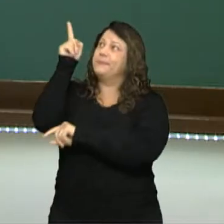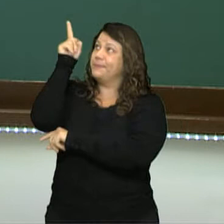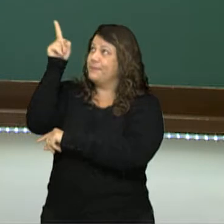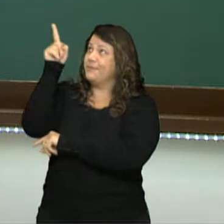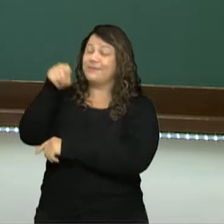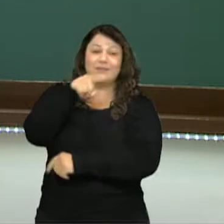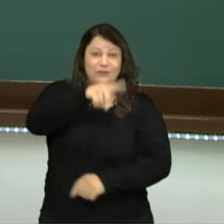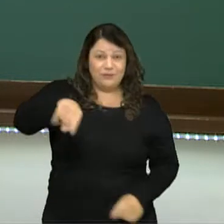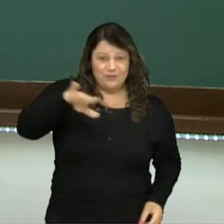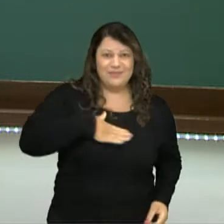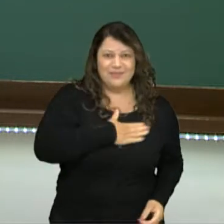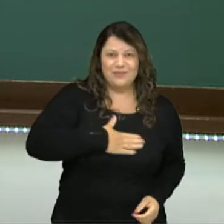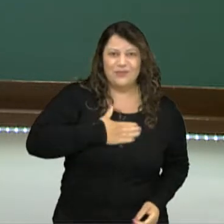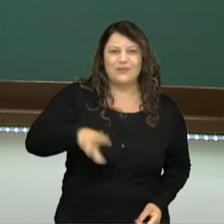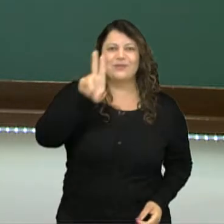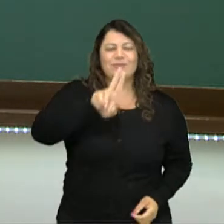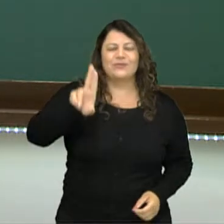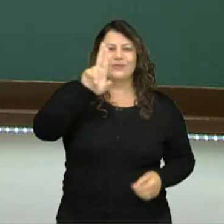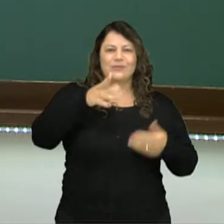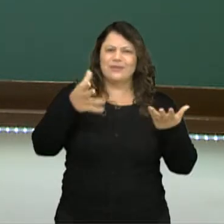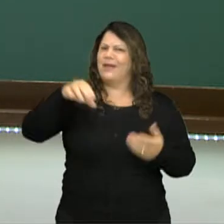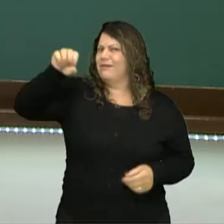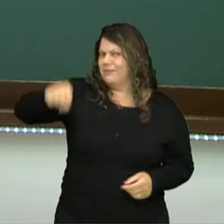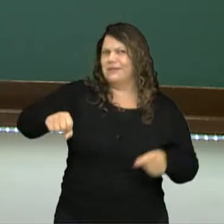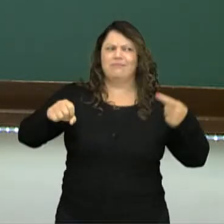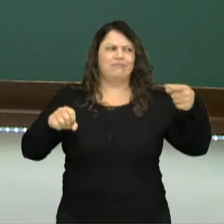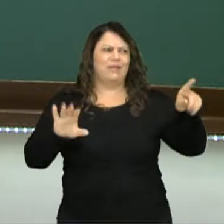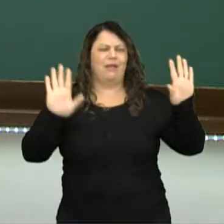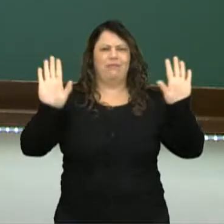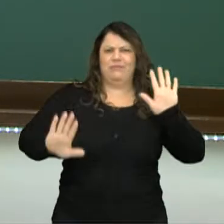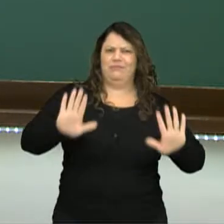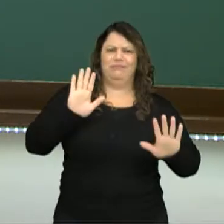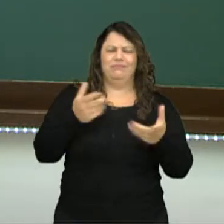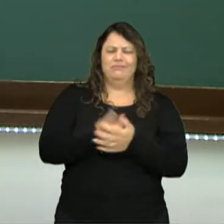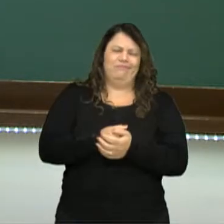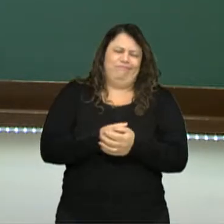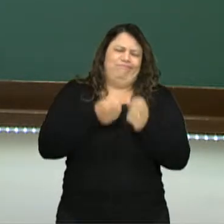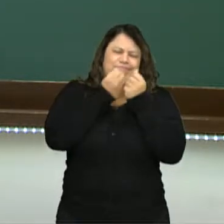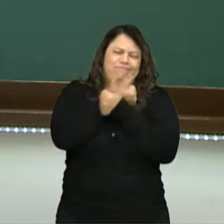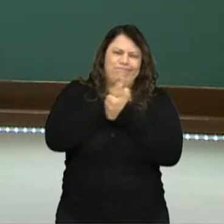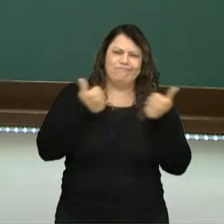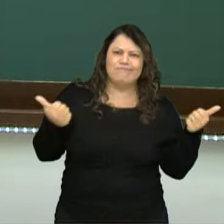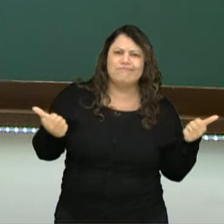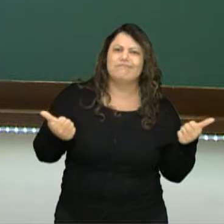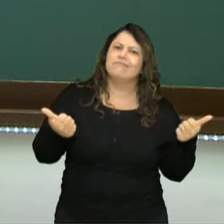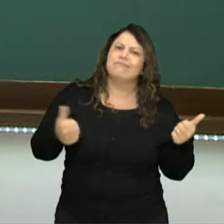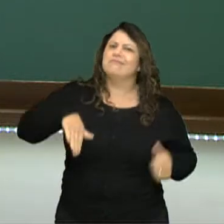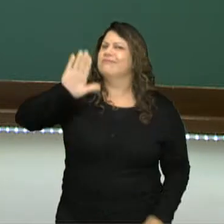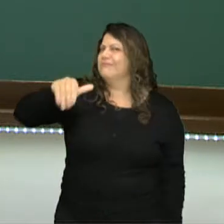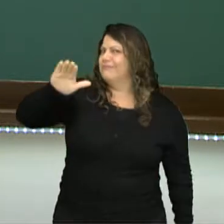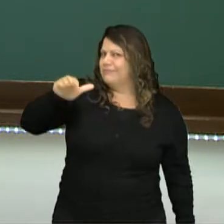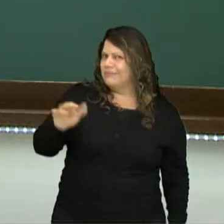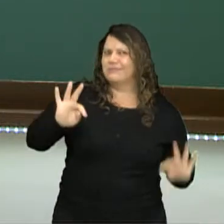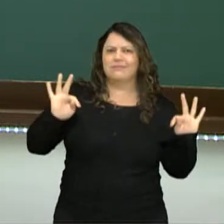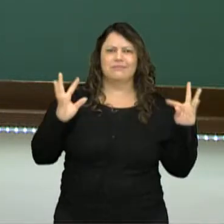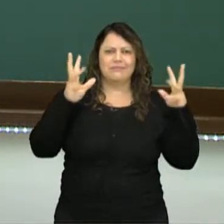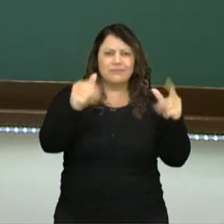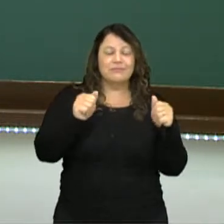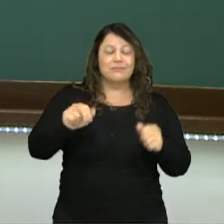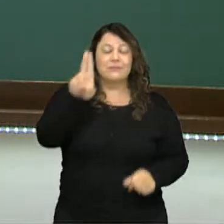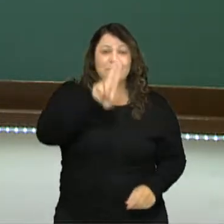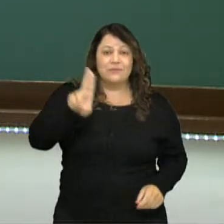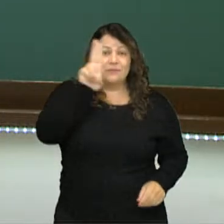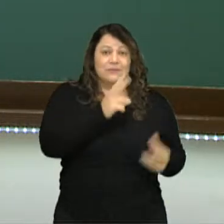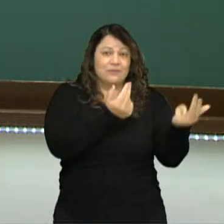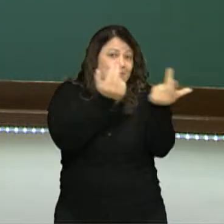Vocês gostam de usar o jeans? Sim, não, talvez, é confortável, não é, é bom, é barato, todo mundo usa, eu tenho o